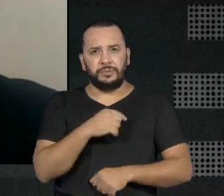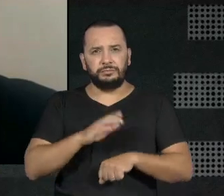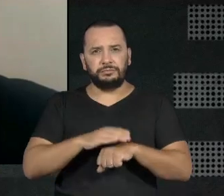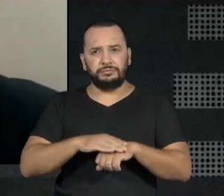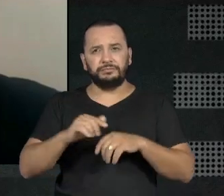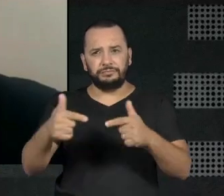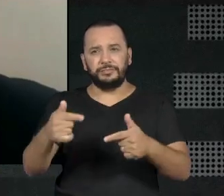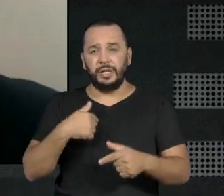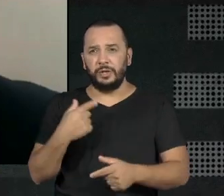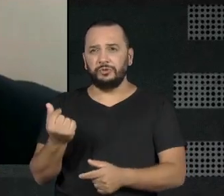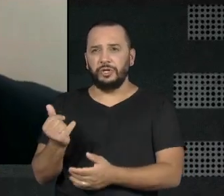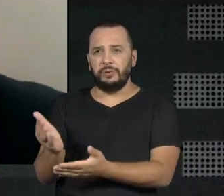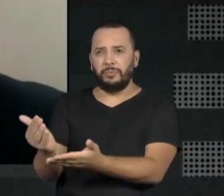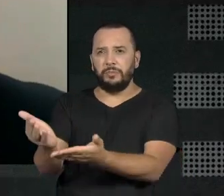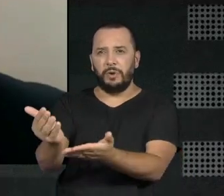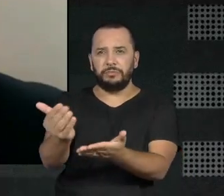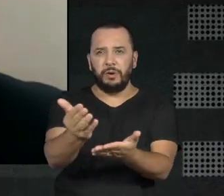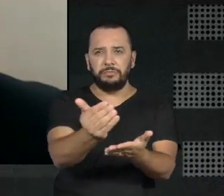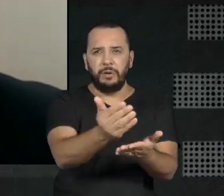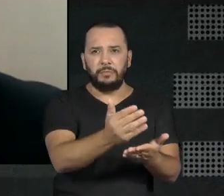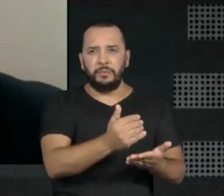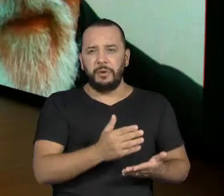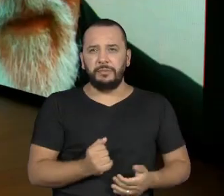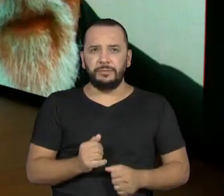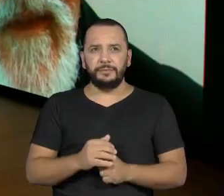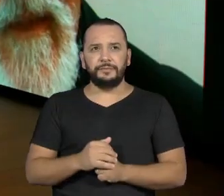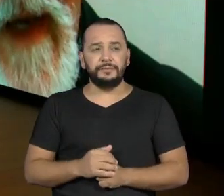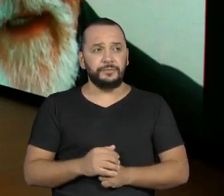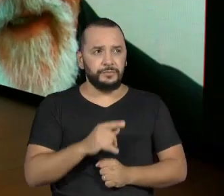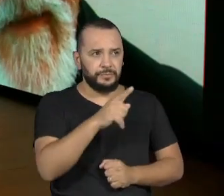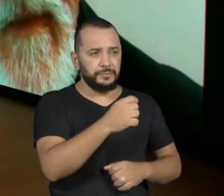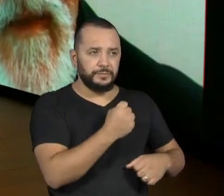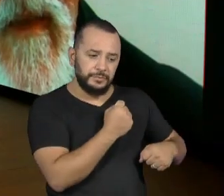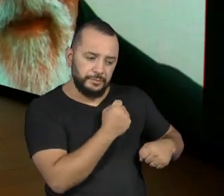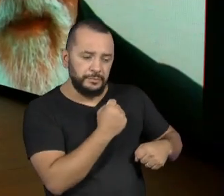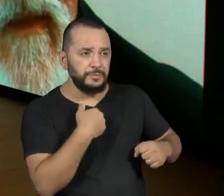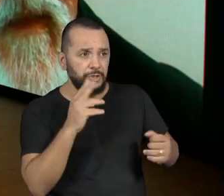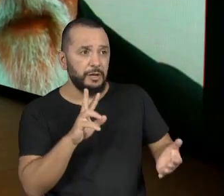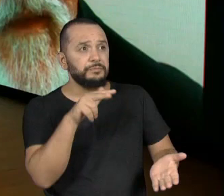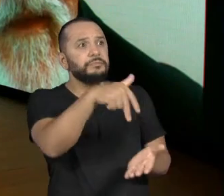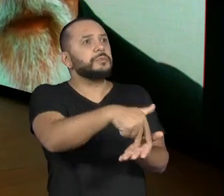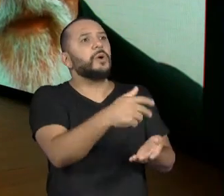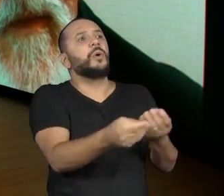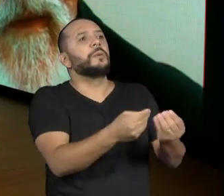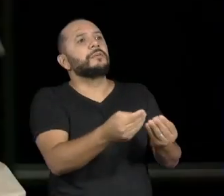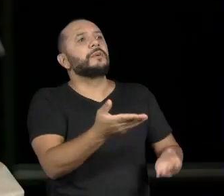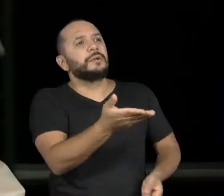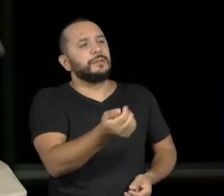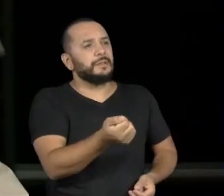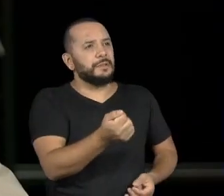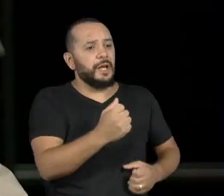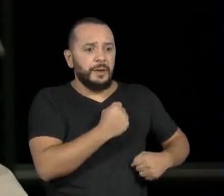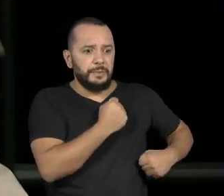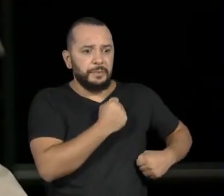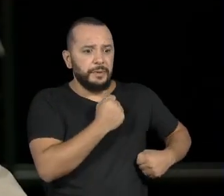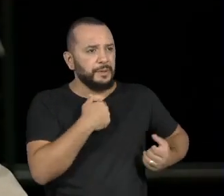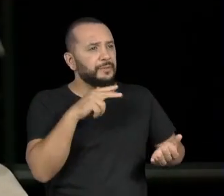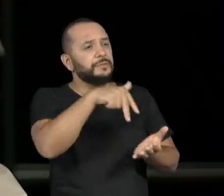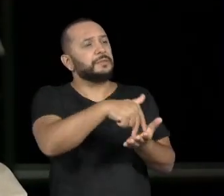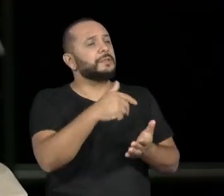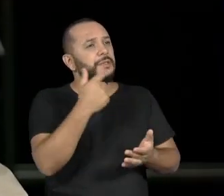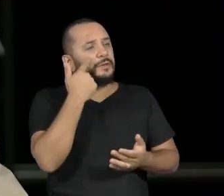pego dinheiro, fiz uma diária. E esse dia que o Roberto Carlos apareceu, hein, Ney? Como é que foi? Ninguém esperava.